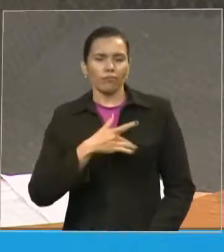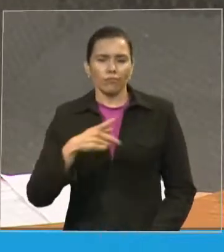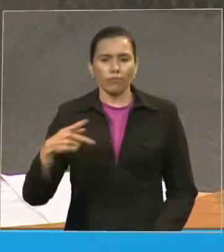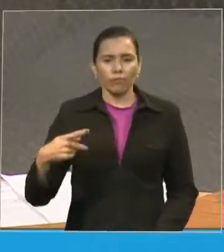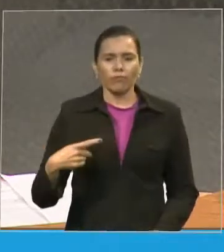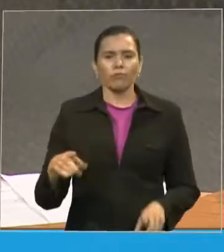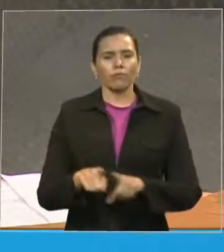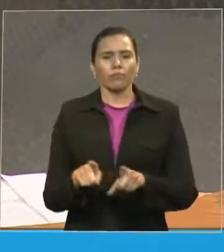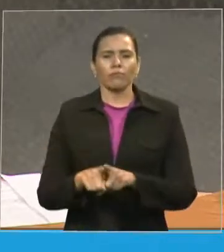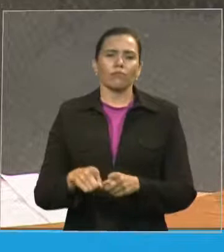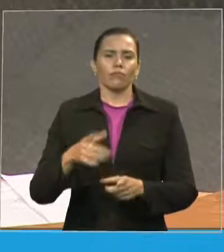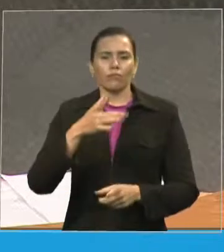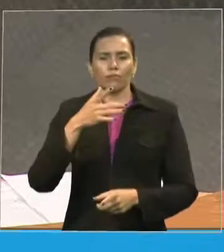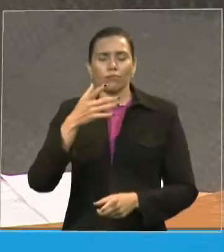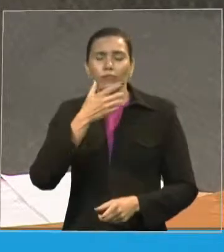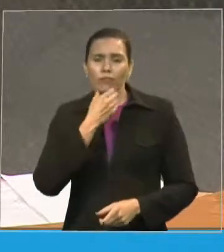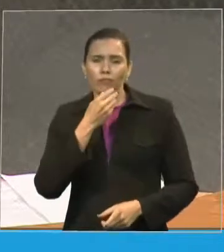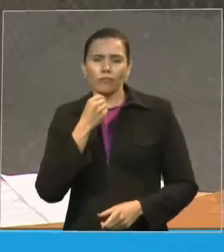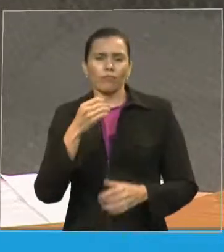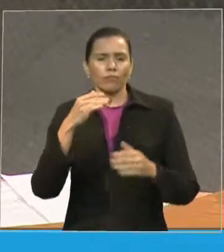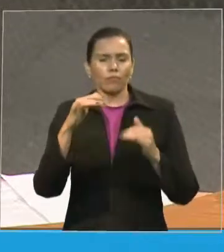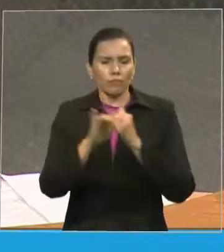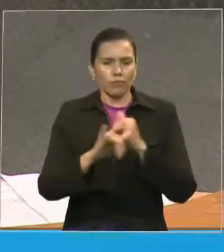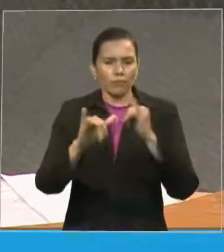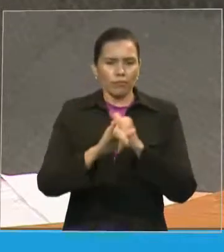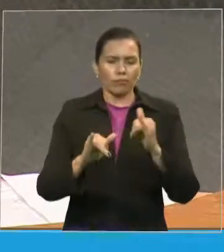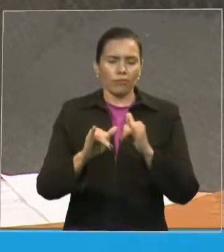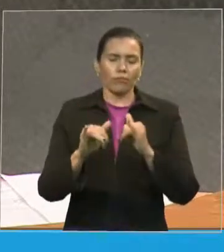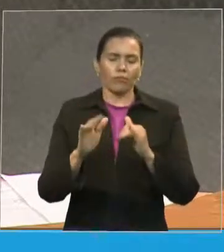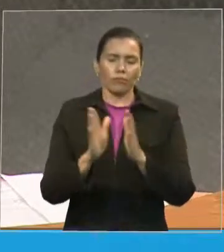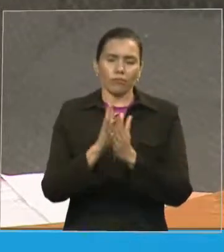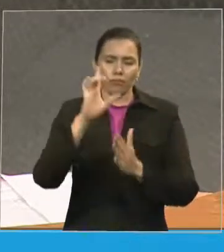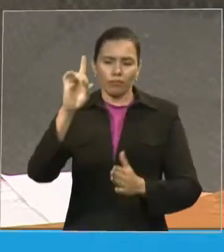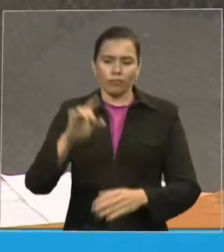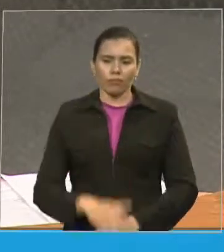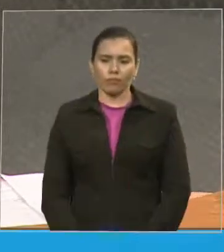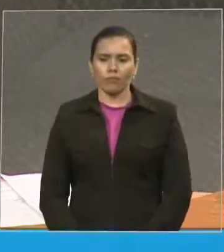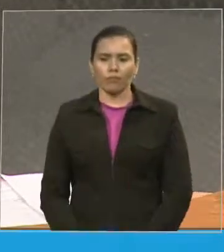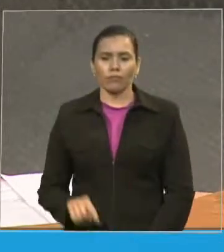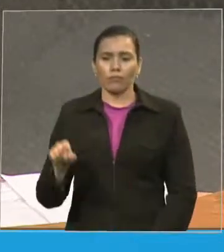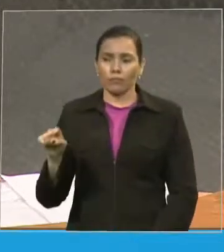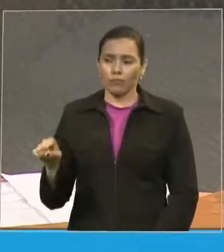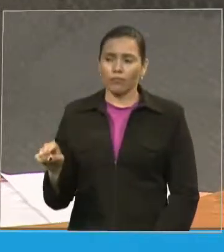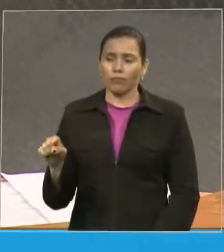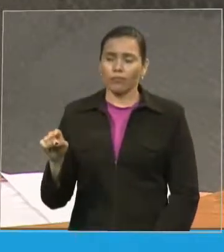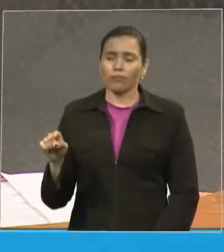Sendo que essas atividades estão sob a coordenação do pastor André Sousa.